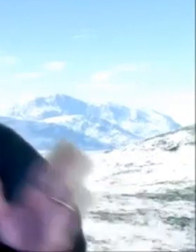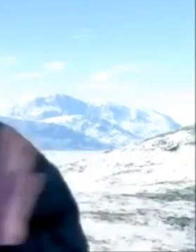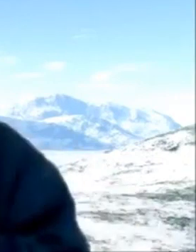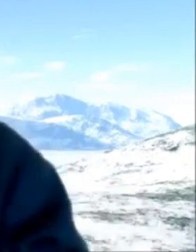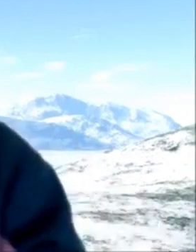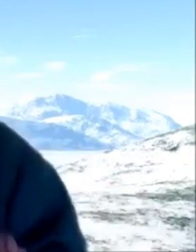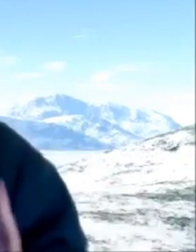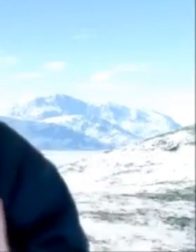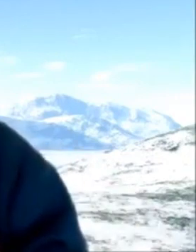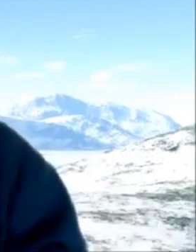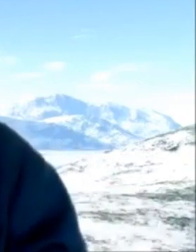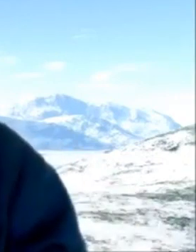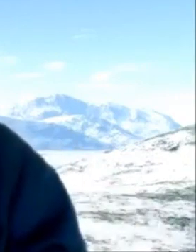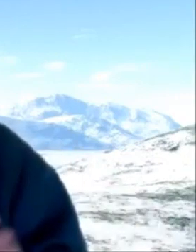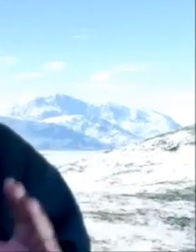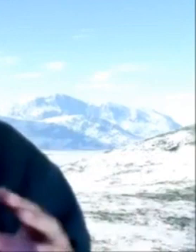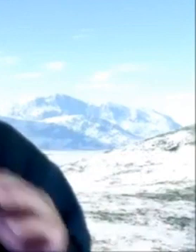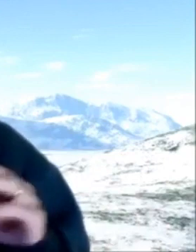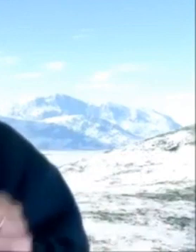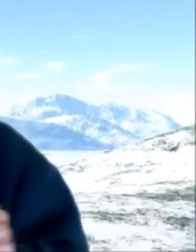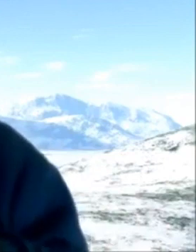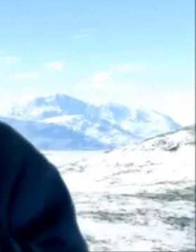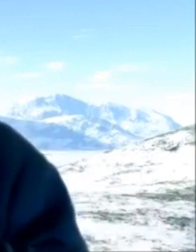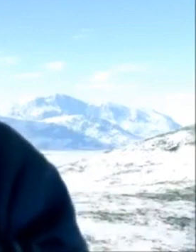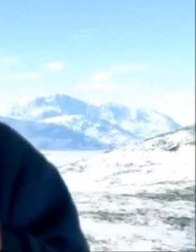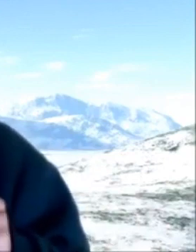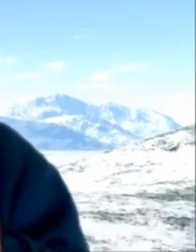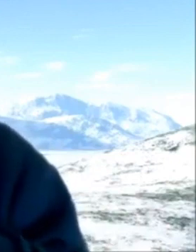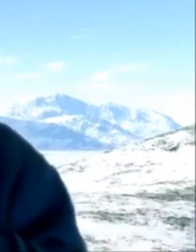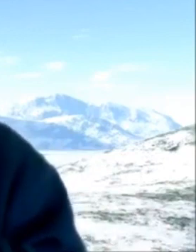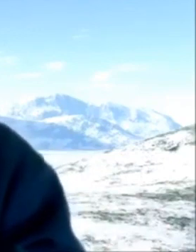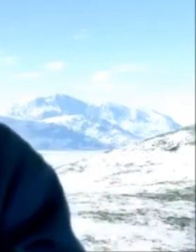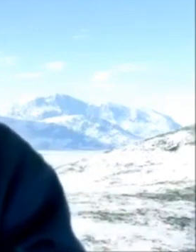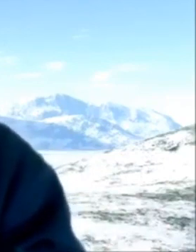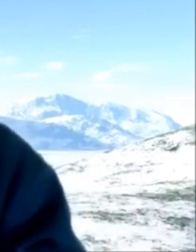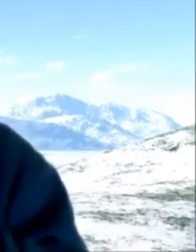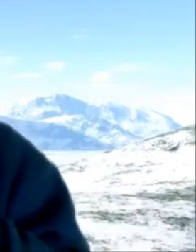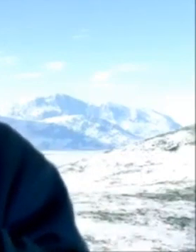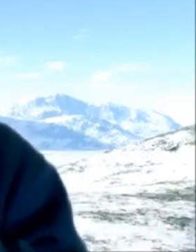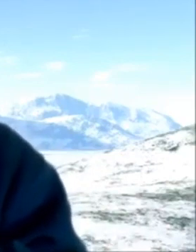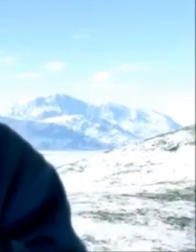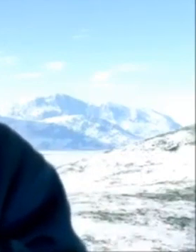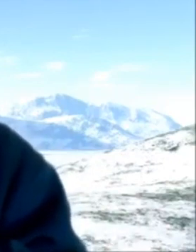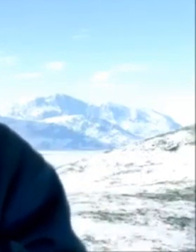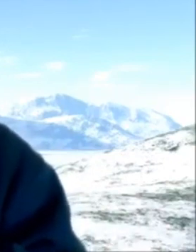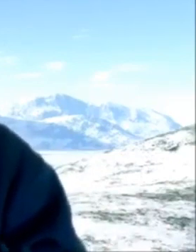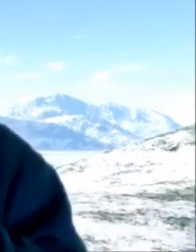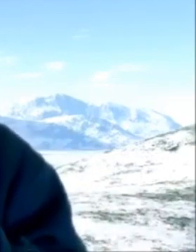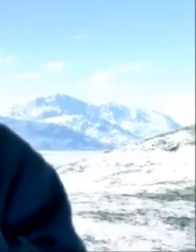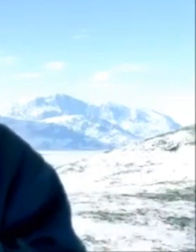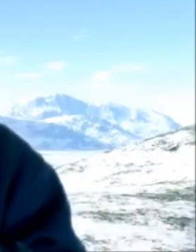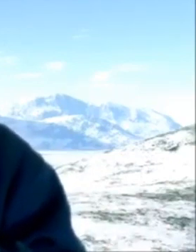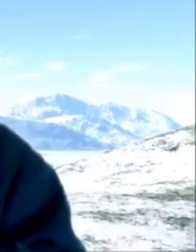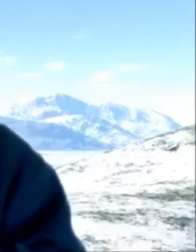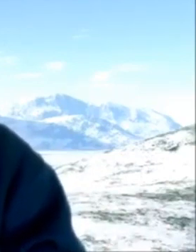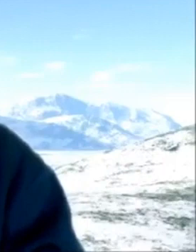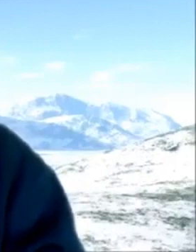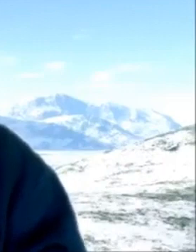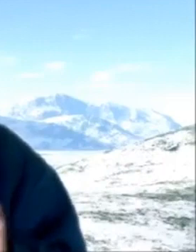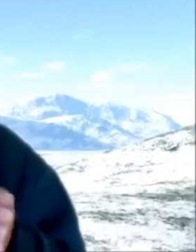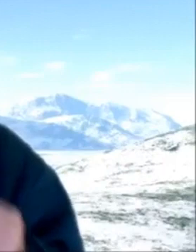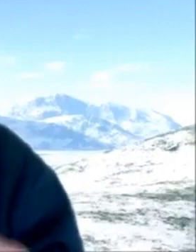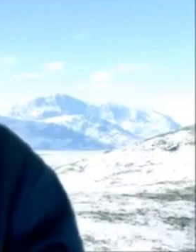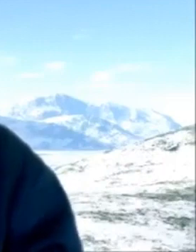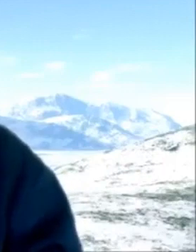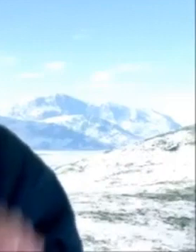minutos 19 e 23 tem algumas coisas que estão em vermelho aquilo que está em vermelho você não coloca